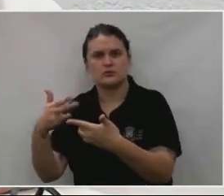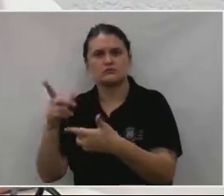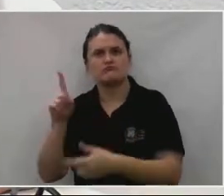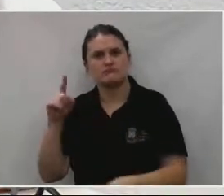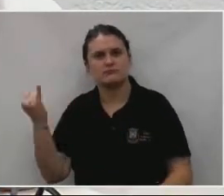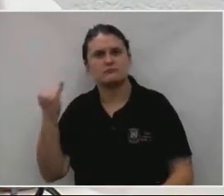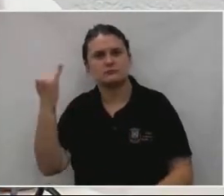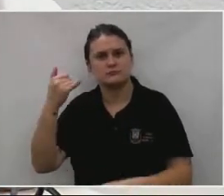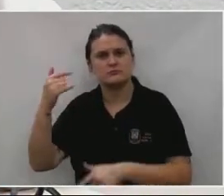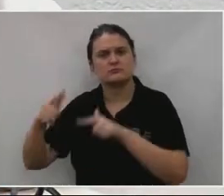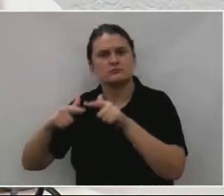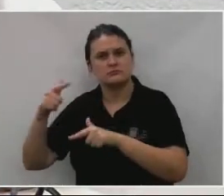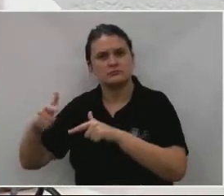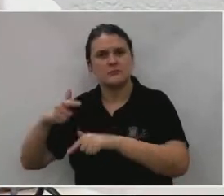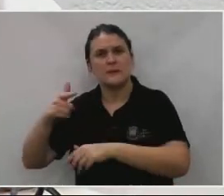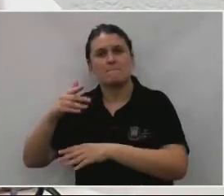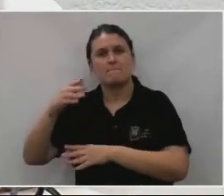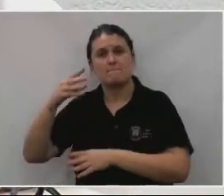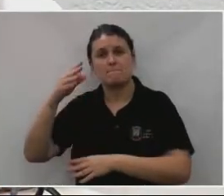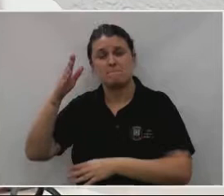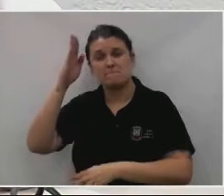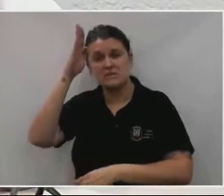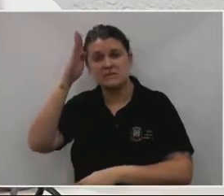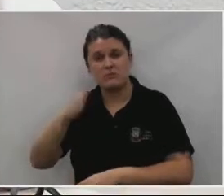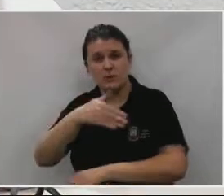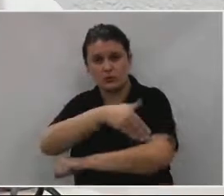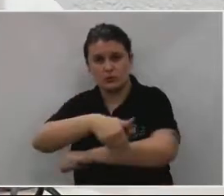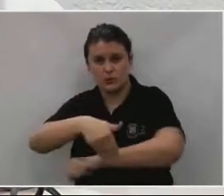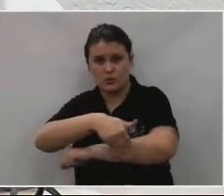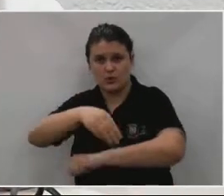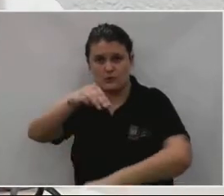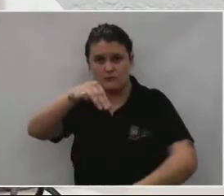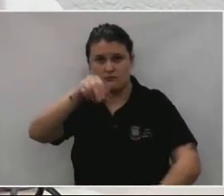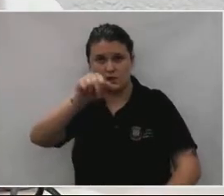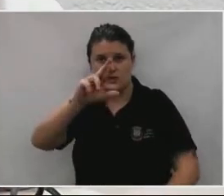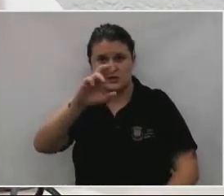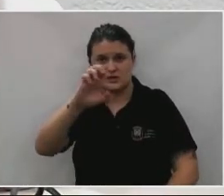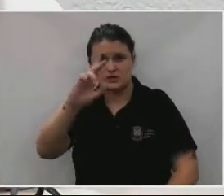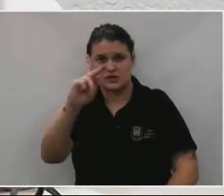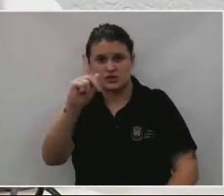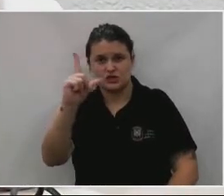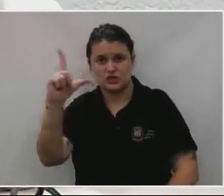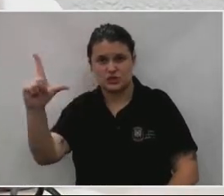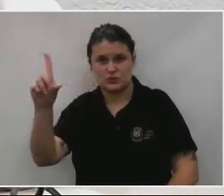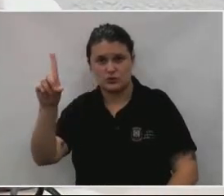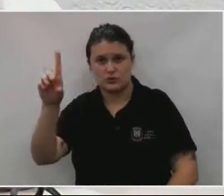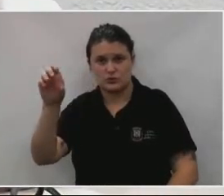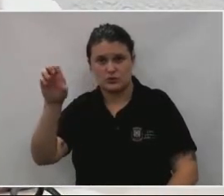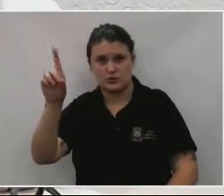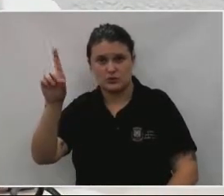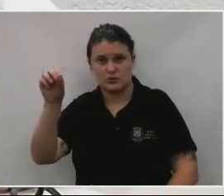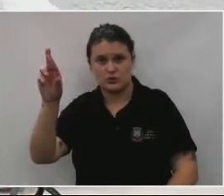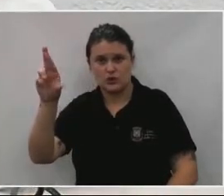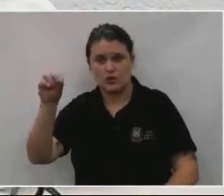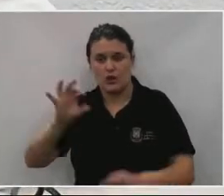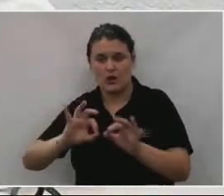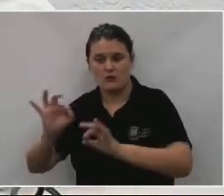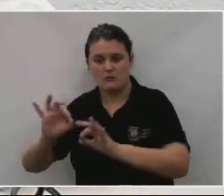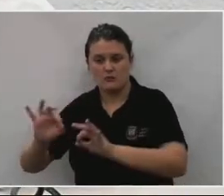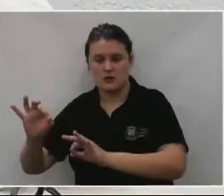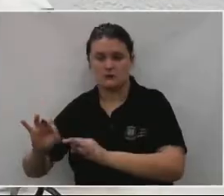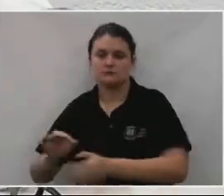importante obra da principal via da região sul logo, logo, estará revitalizada. De